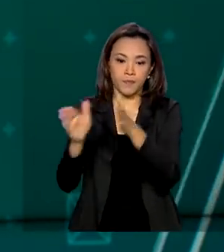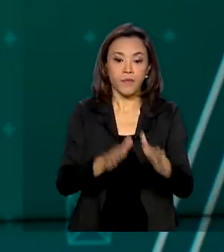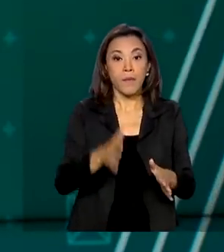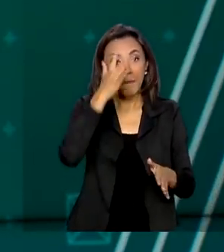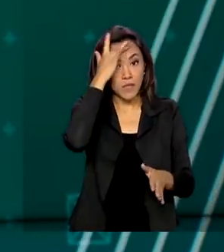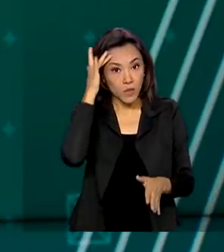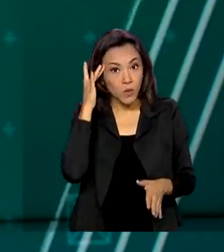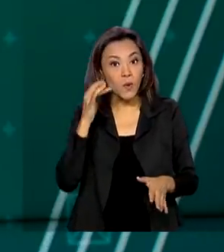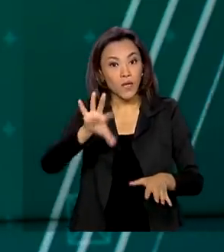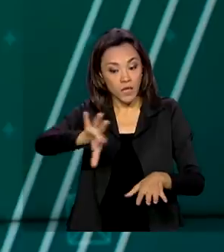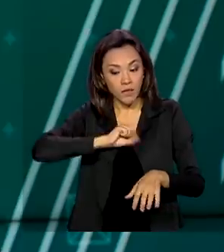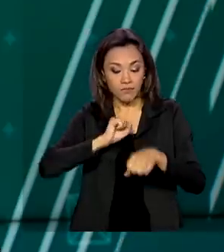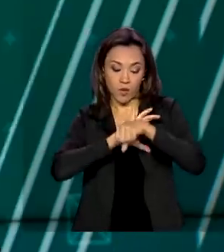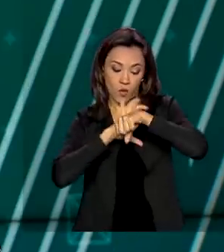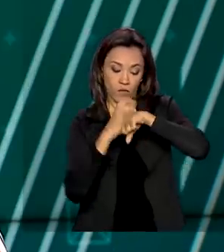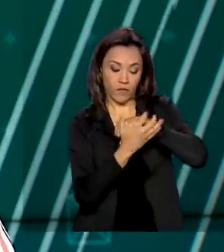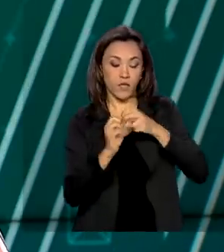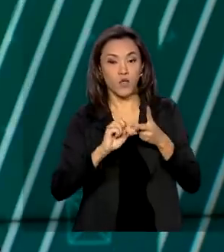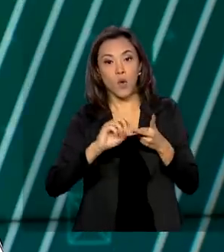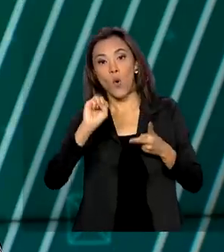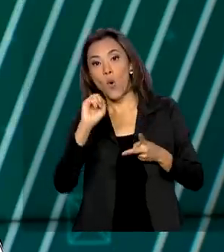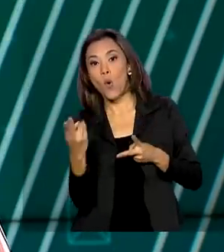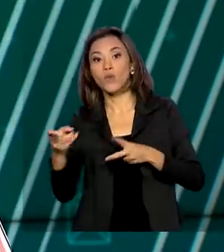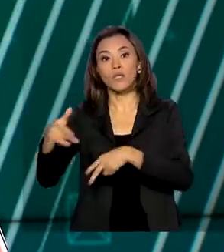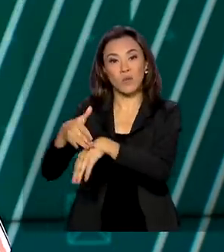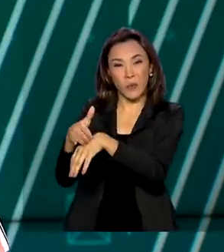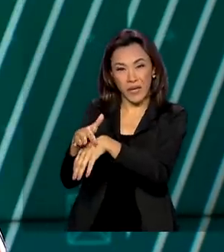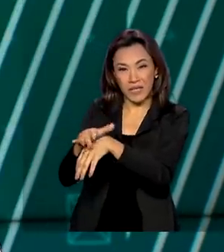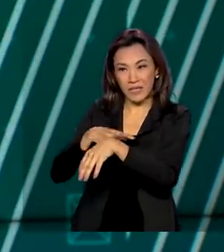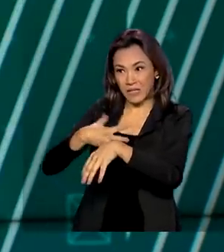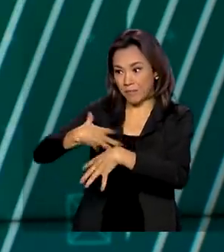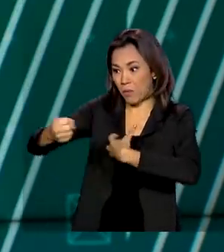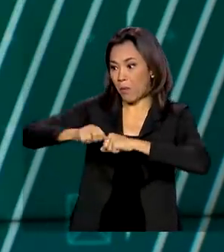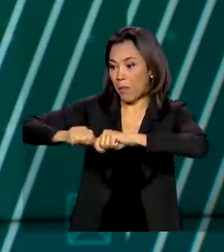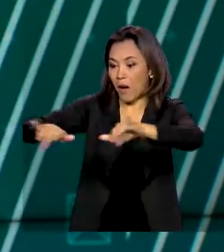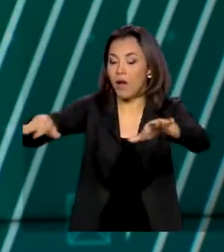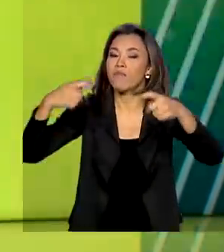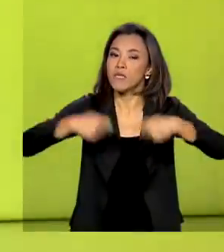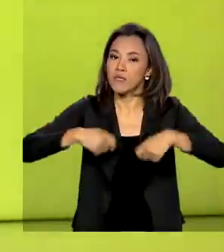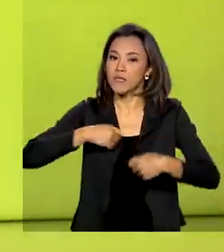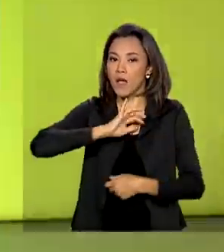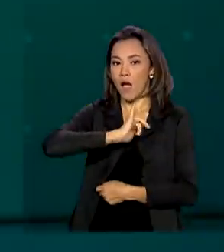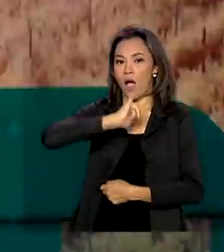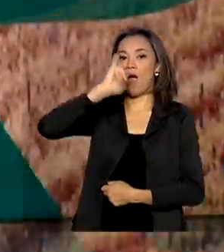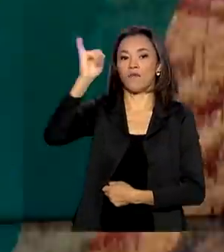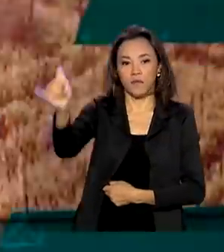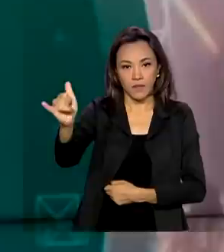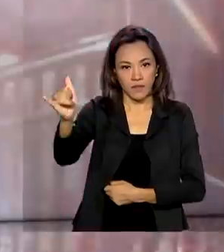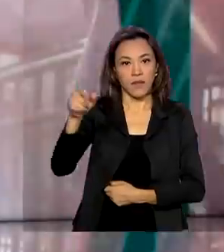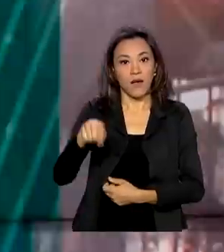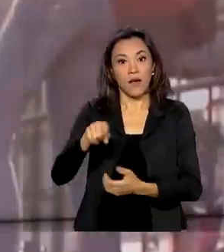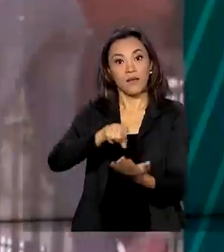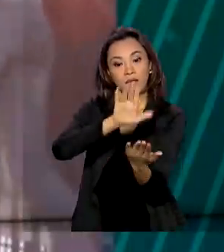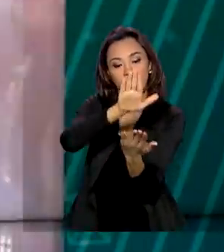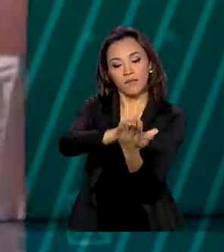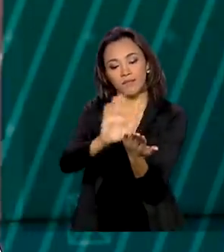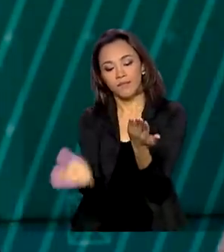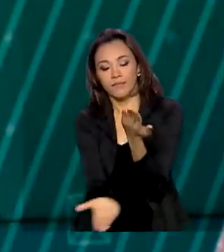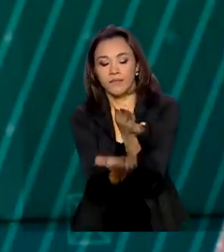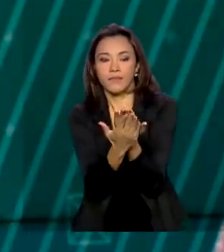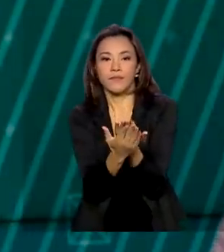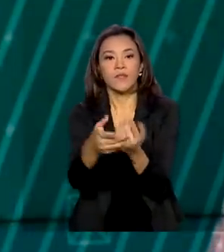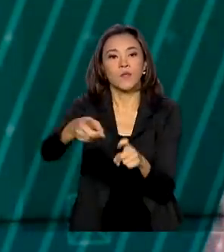com Covid-19 ou outra doença infectocontagiosa devem comunicar pela página do participante e anexar o laudo médico.